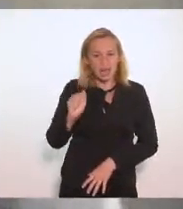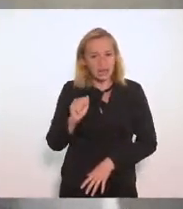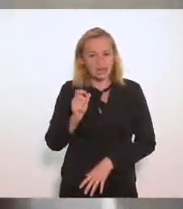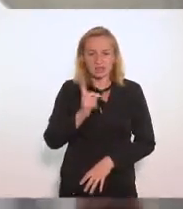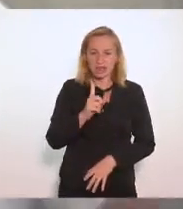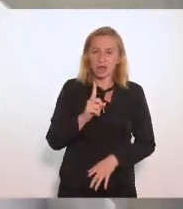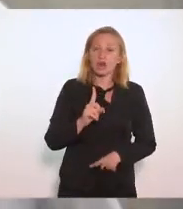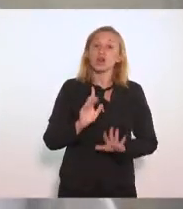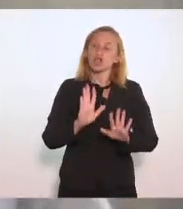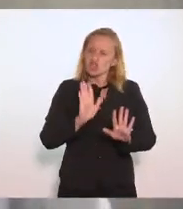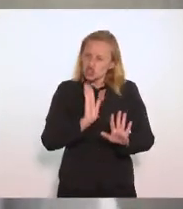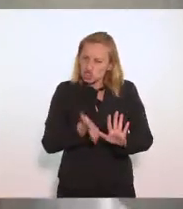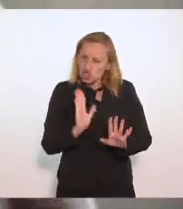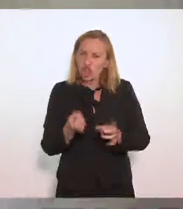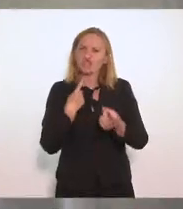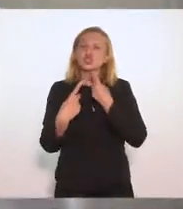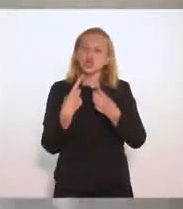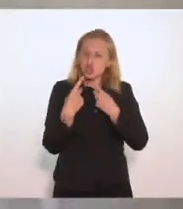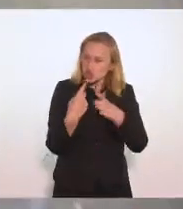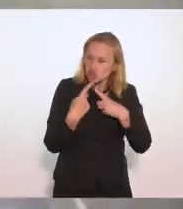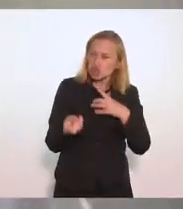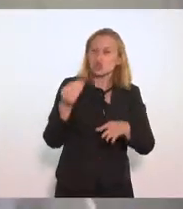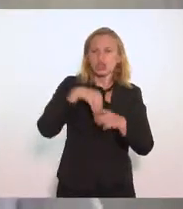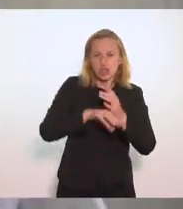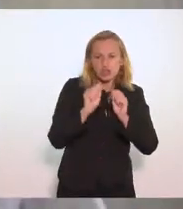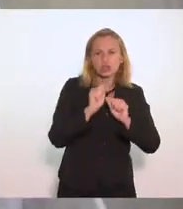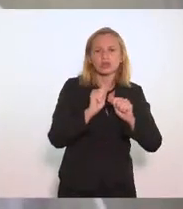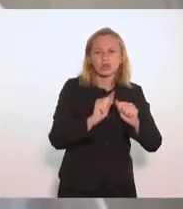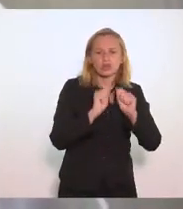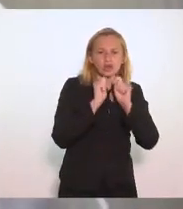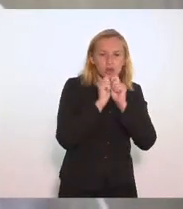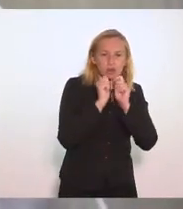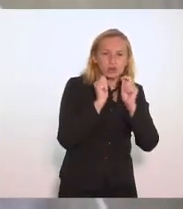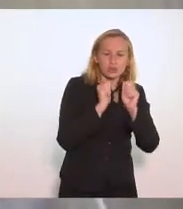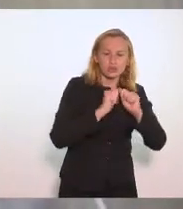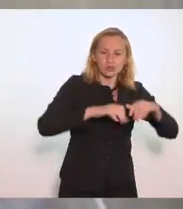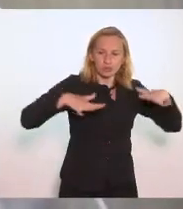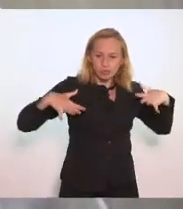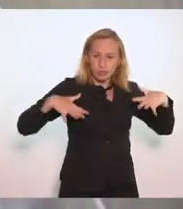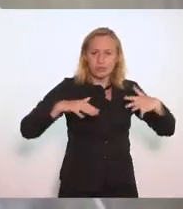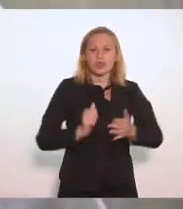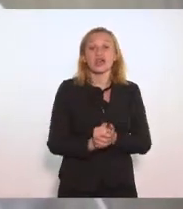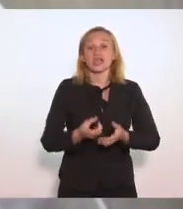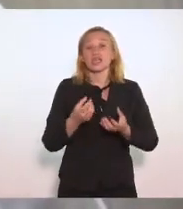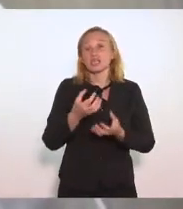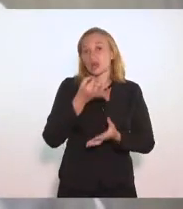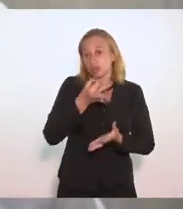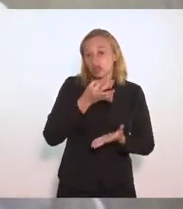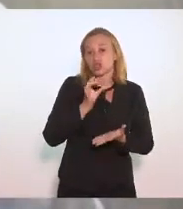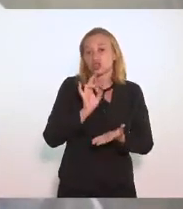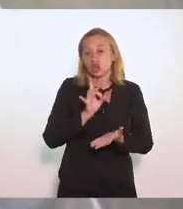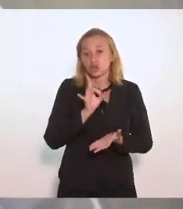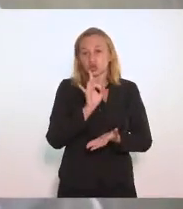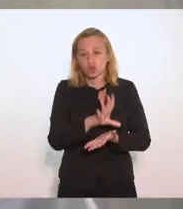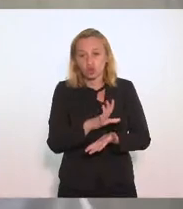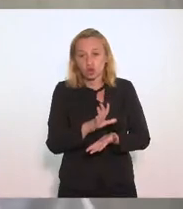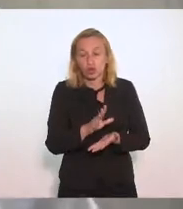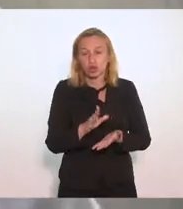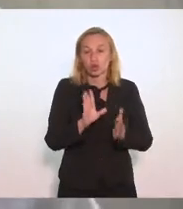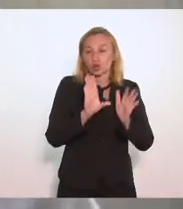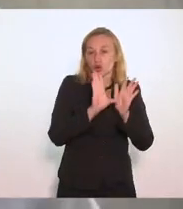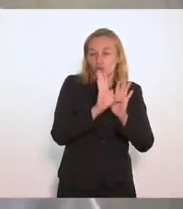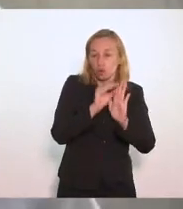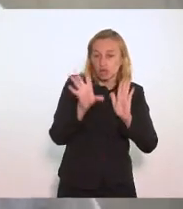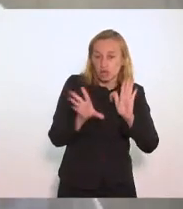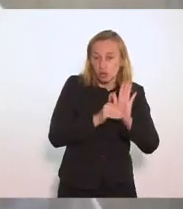plenário a gente já discutiu amplamente essa questão esse argumento do que não só as perdas de conteúdo que os